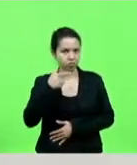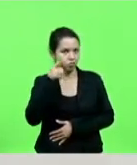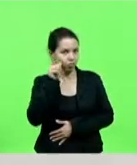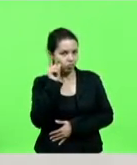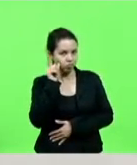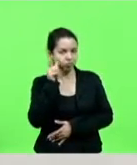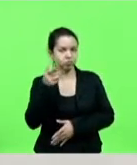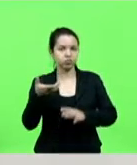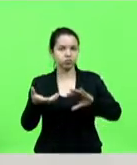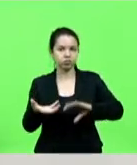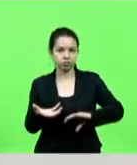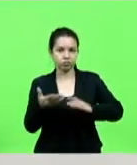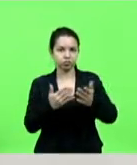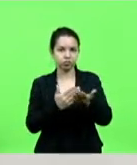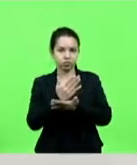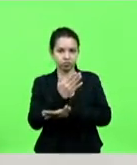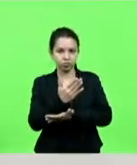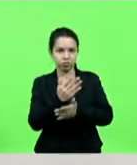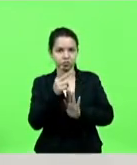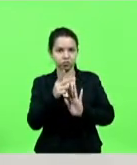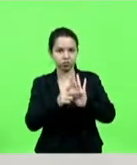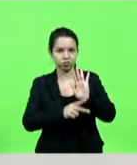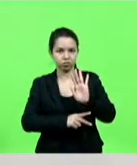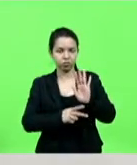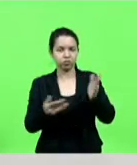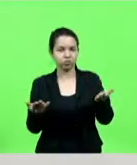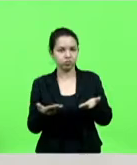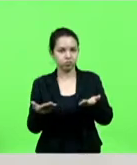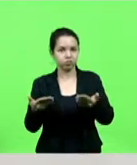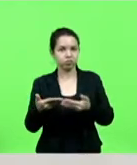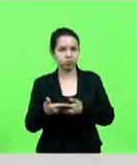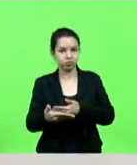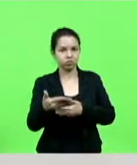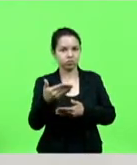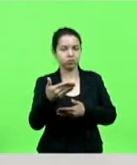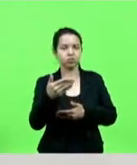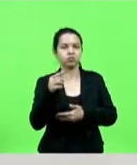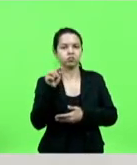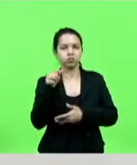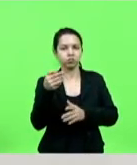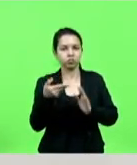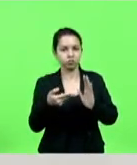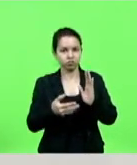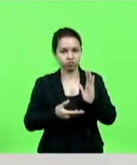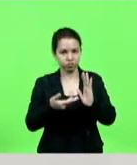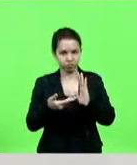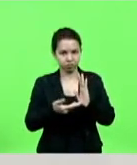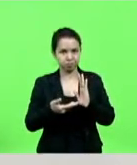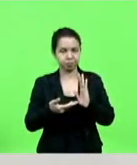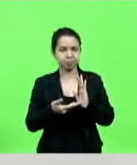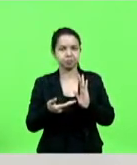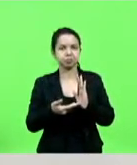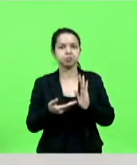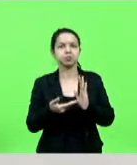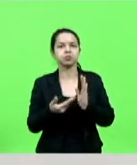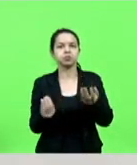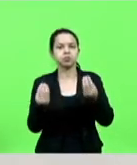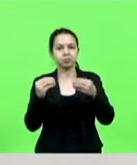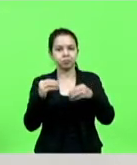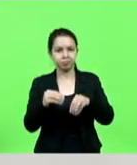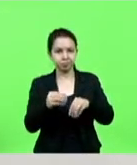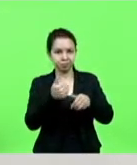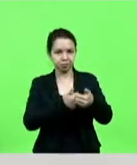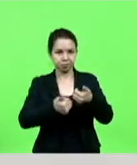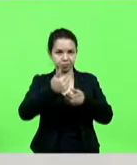Federal aprovou o projeto que agora vai à Câmara de Deputados, que inclui no grupo prioritário de vacinação as mães,